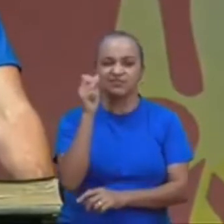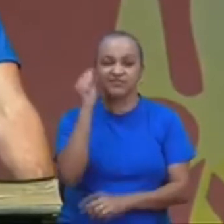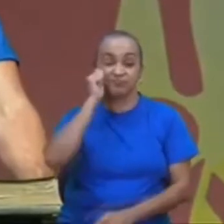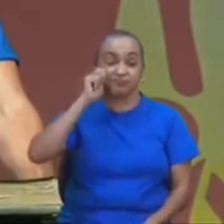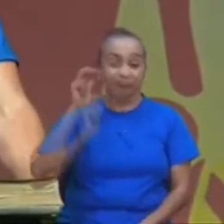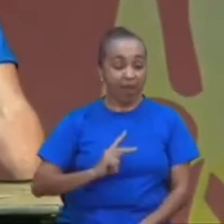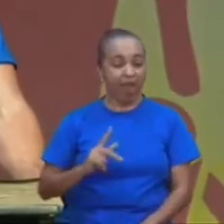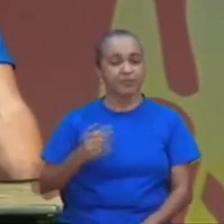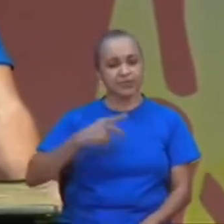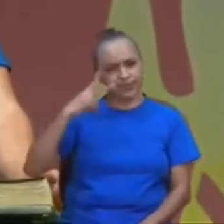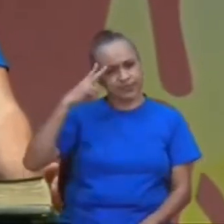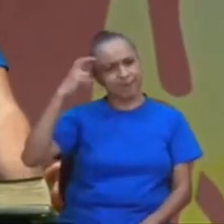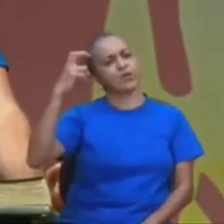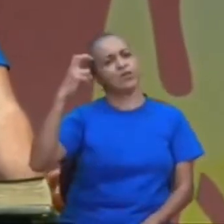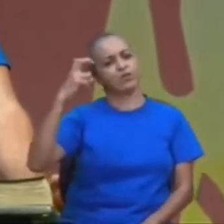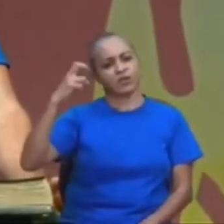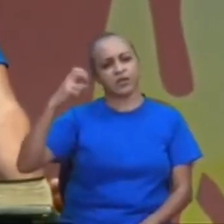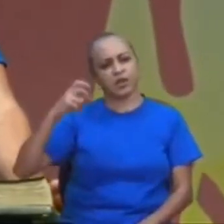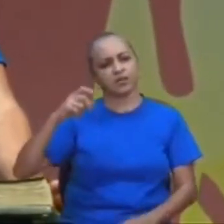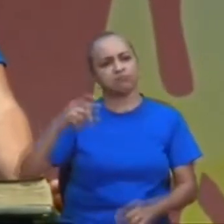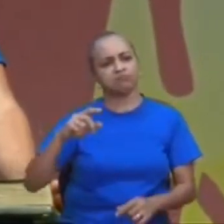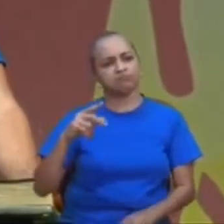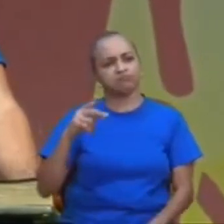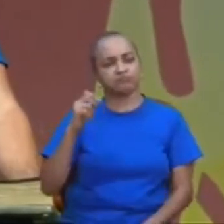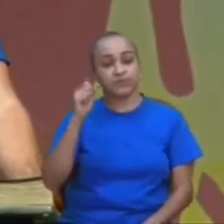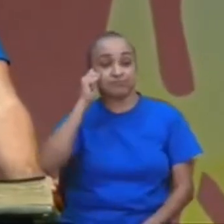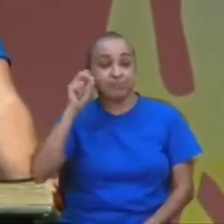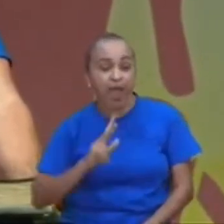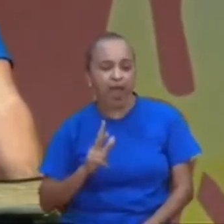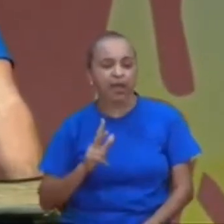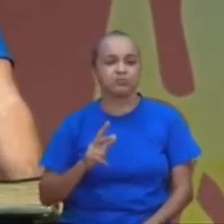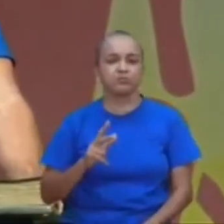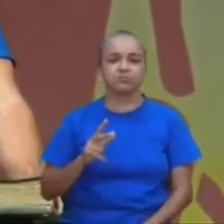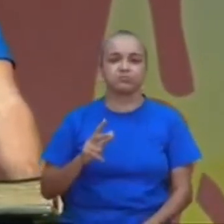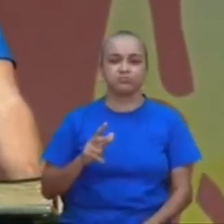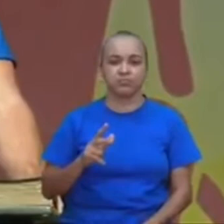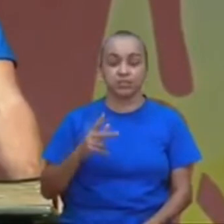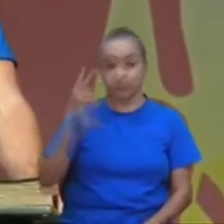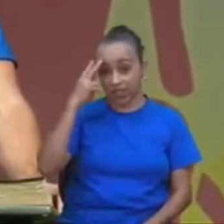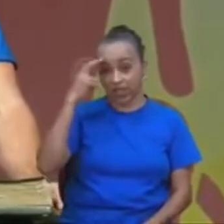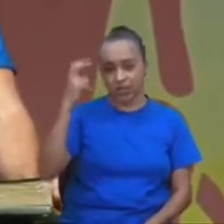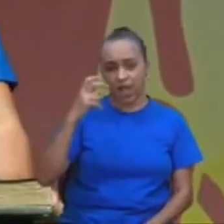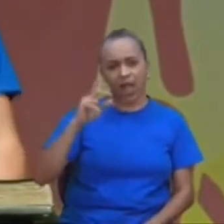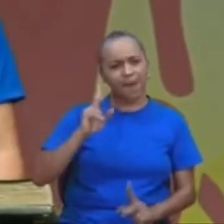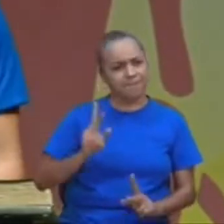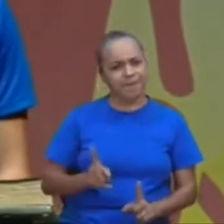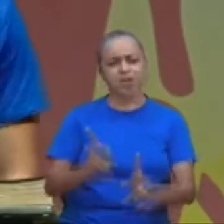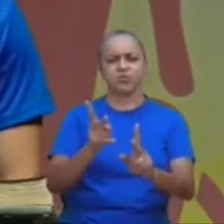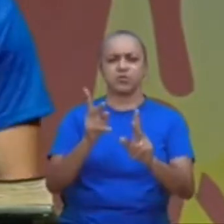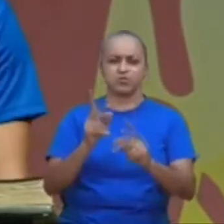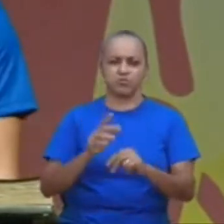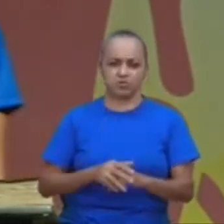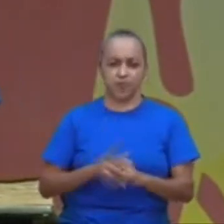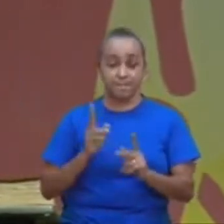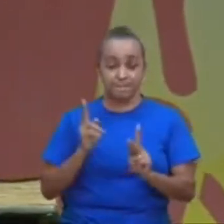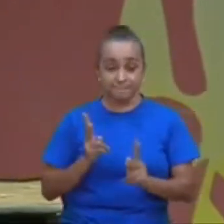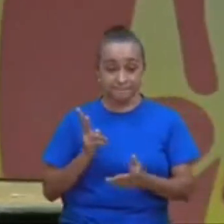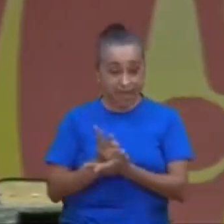e sabedoria, é a mesma coisa na Bíblia, e, deixa eu fazer uma pergunta para você,